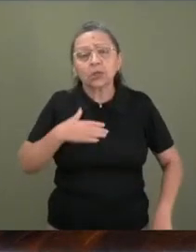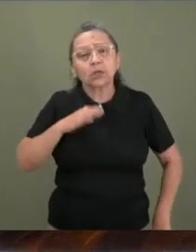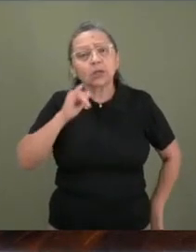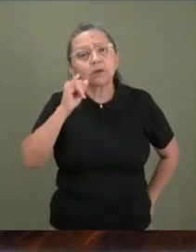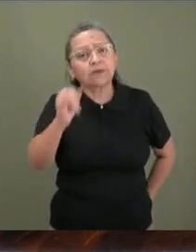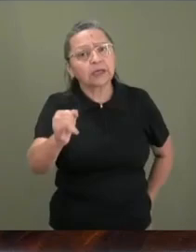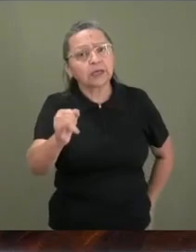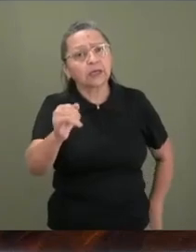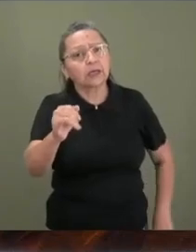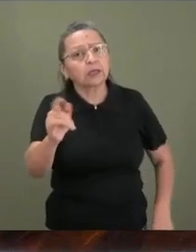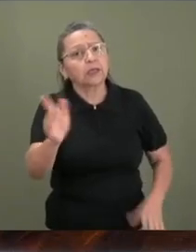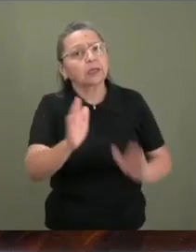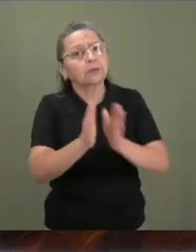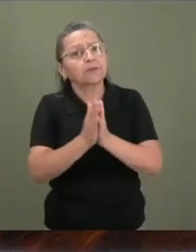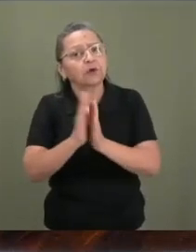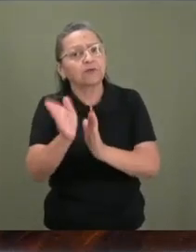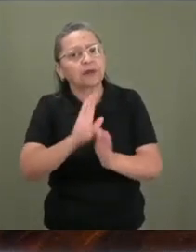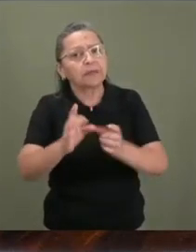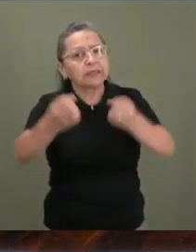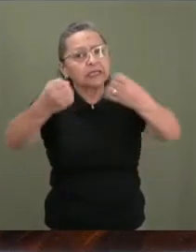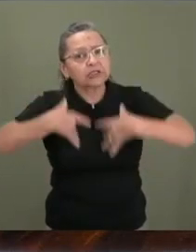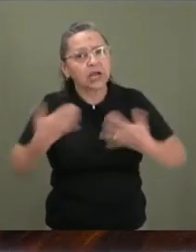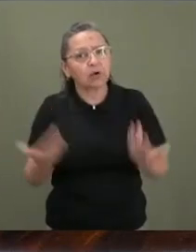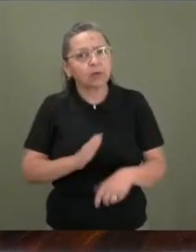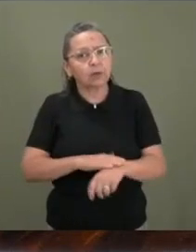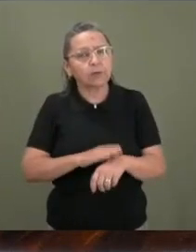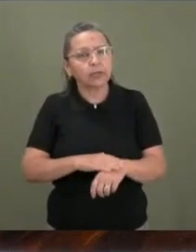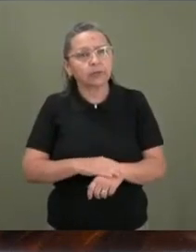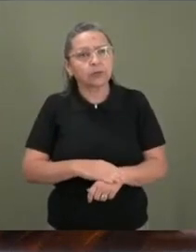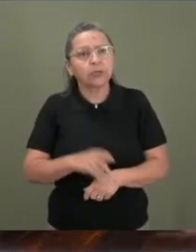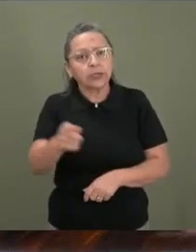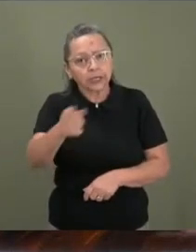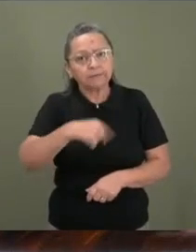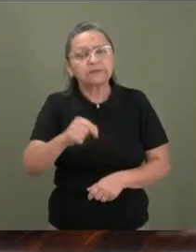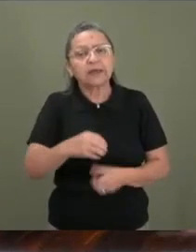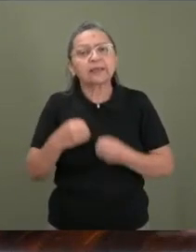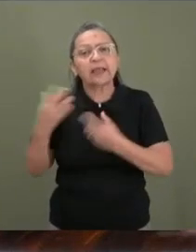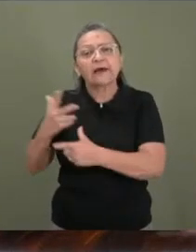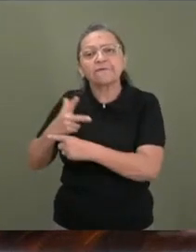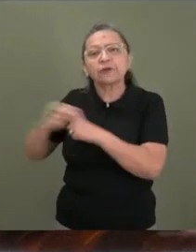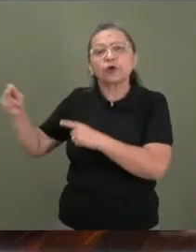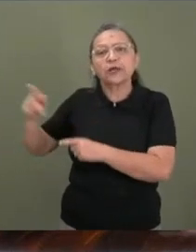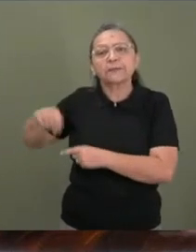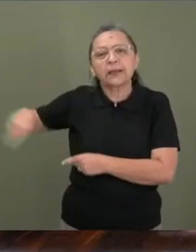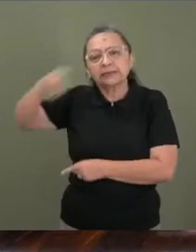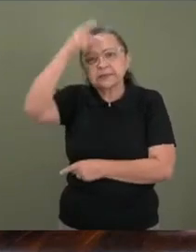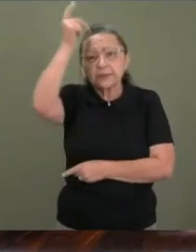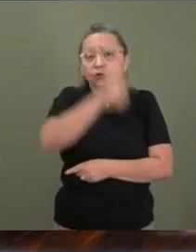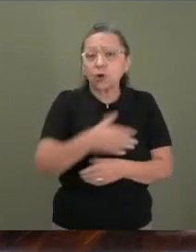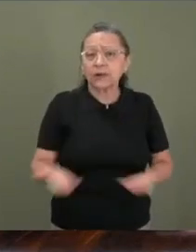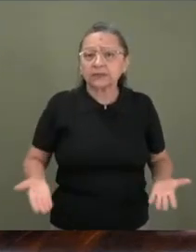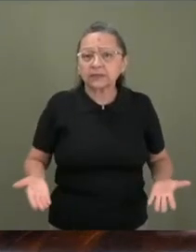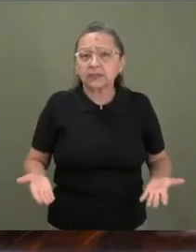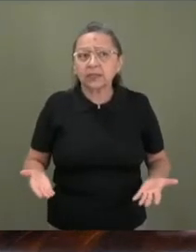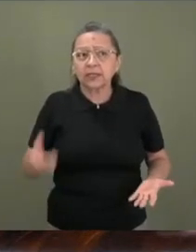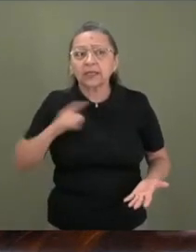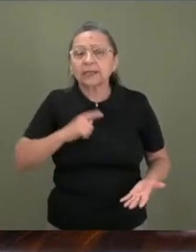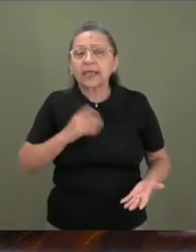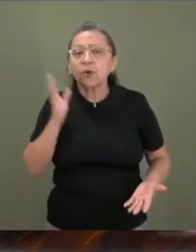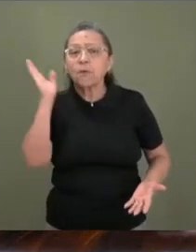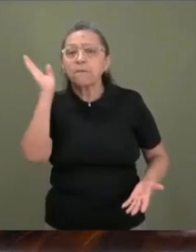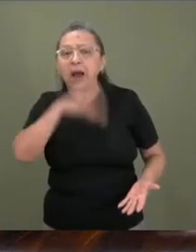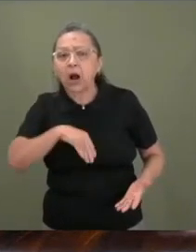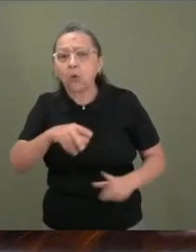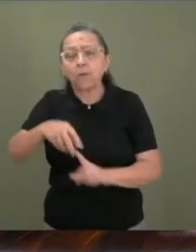você não vai me deixar nesse momento, porque aí você vai estar dando a vitória para essas pessoas que têm o mal como